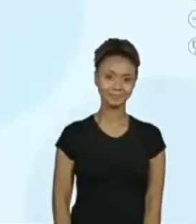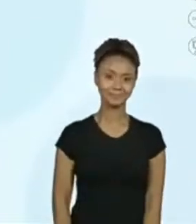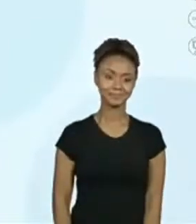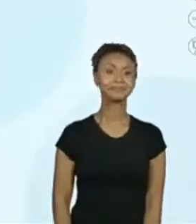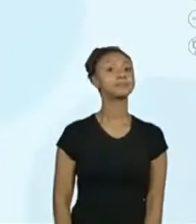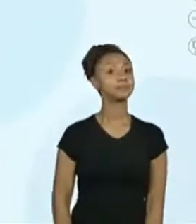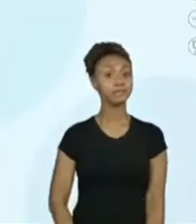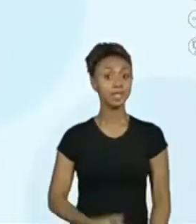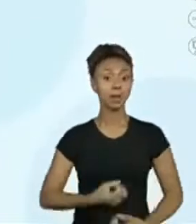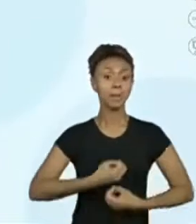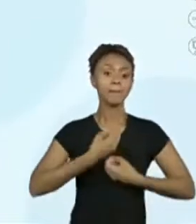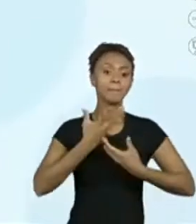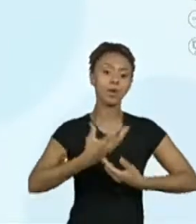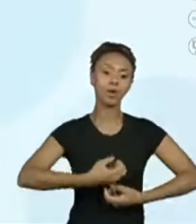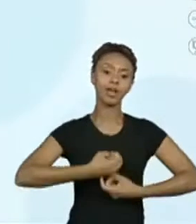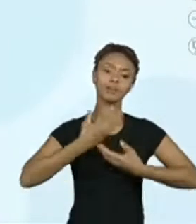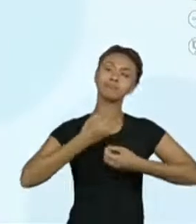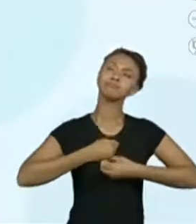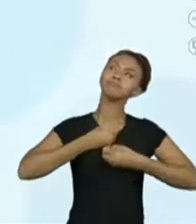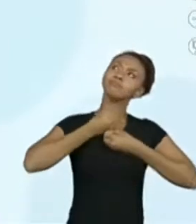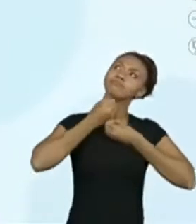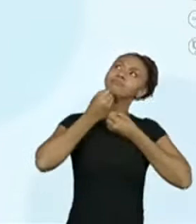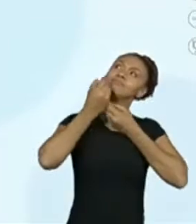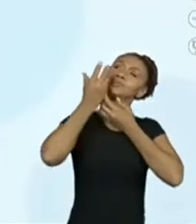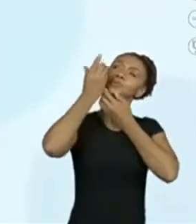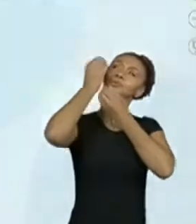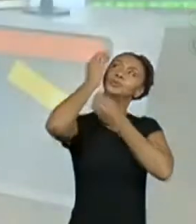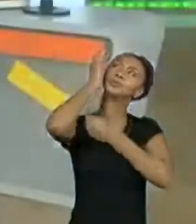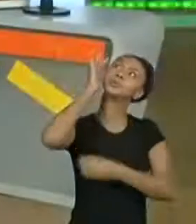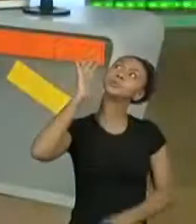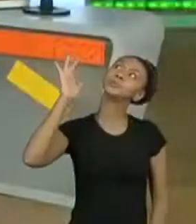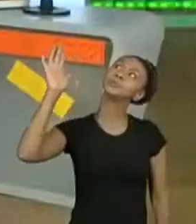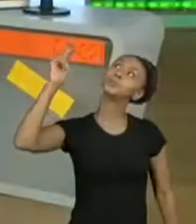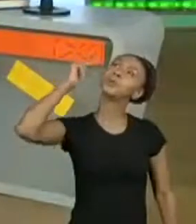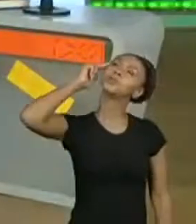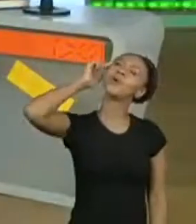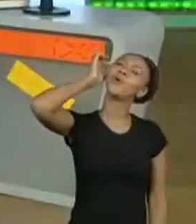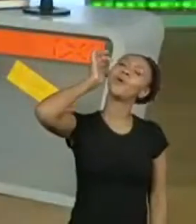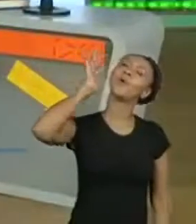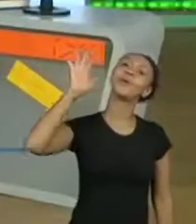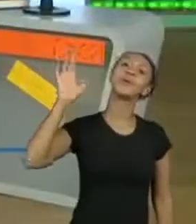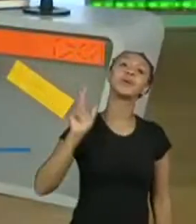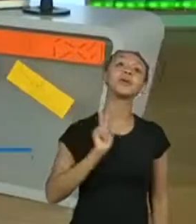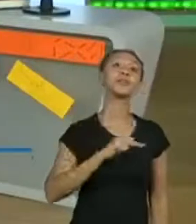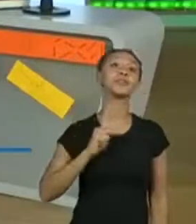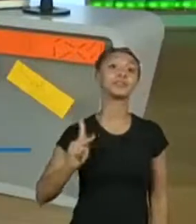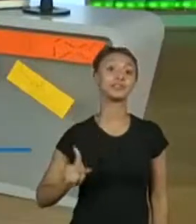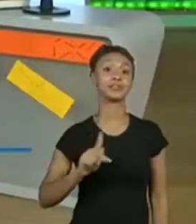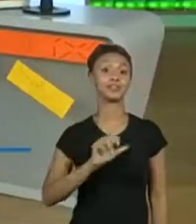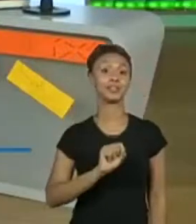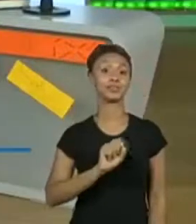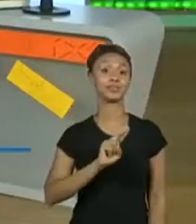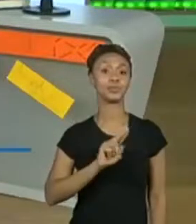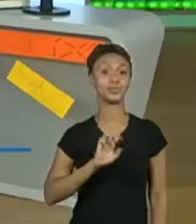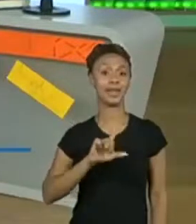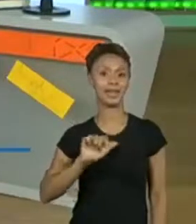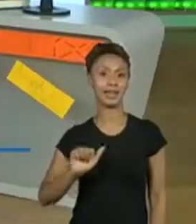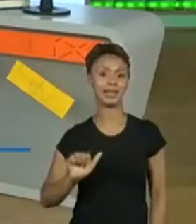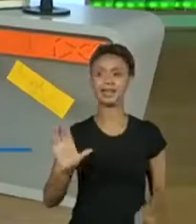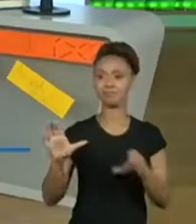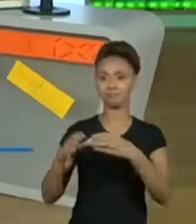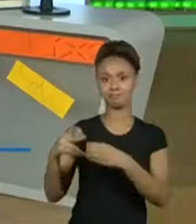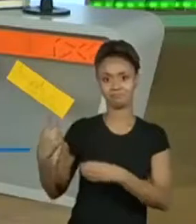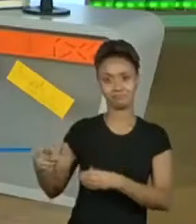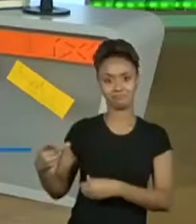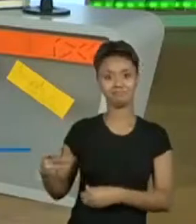Poemas nos fazem sonhar. Os alunos do quinto ano C, da professora Sueli, colocaram que isso é